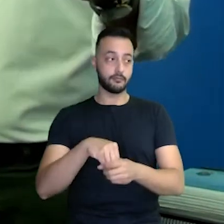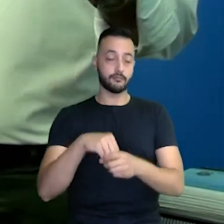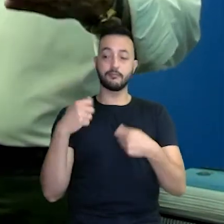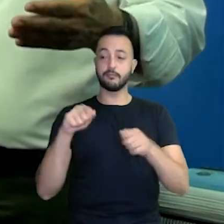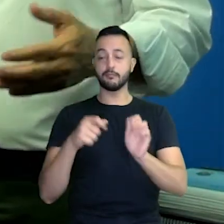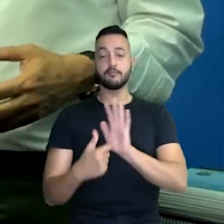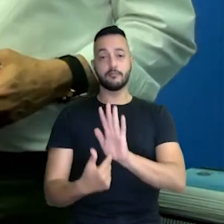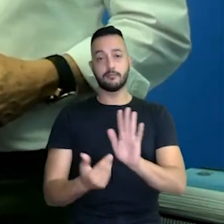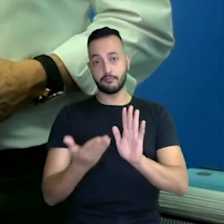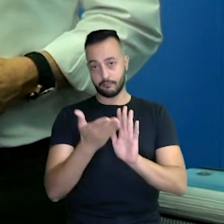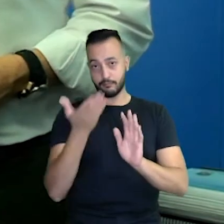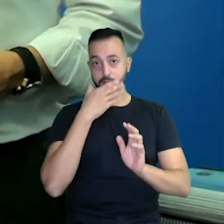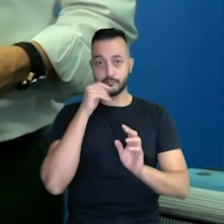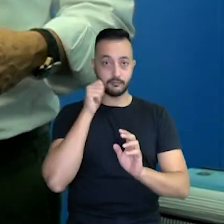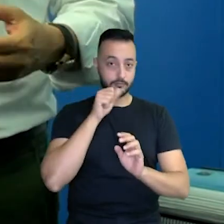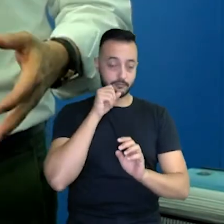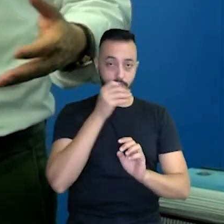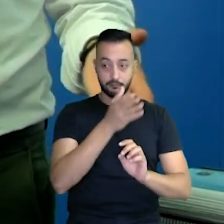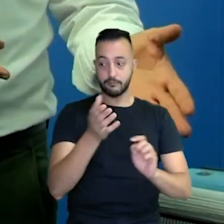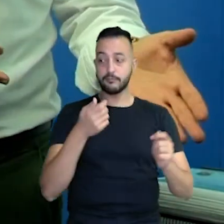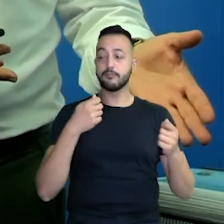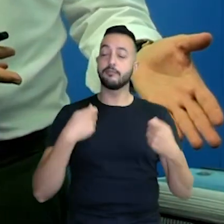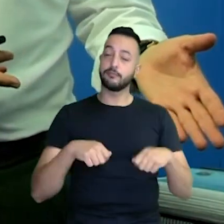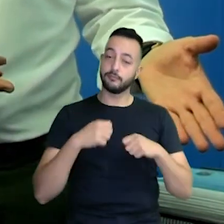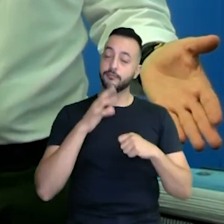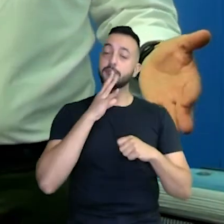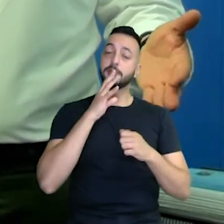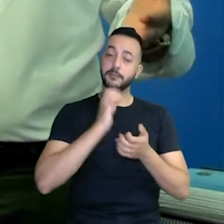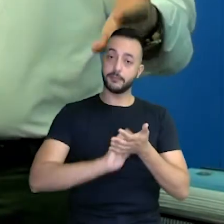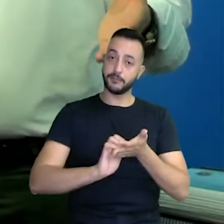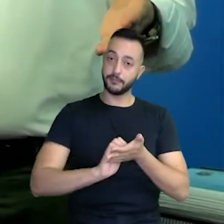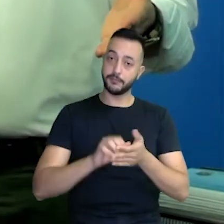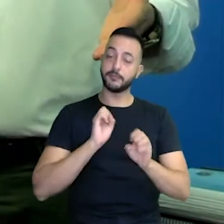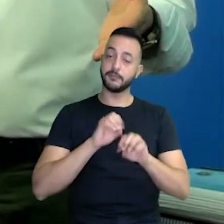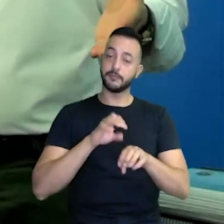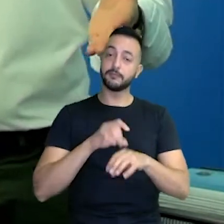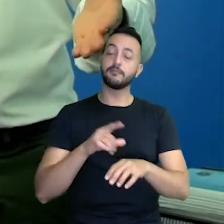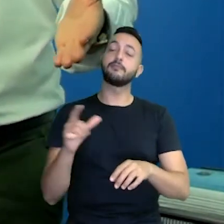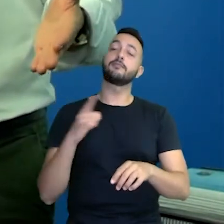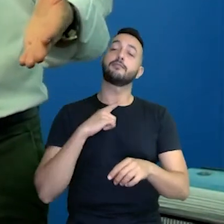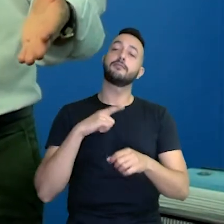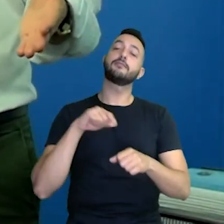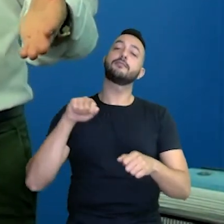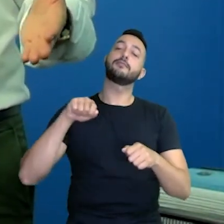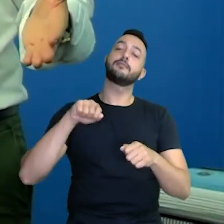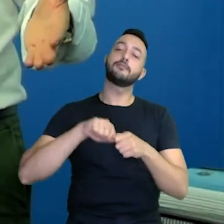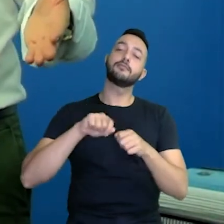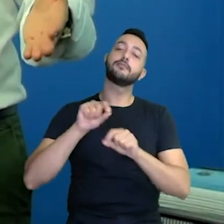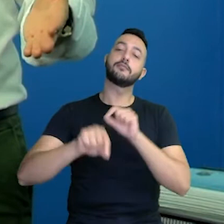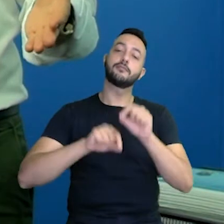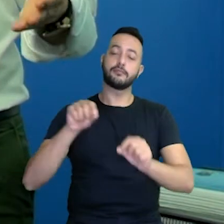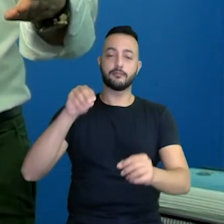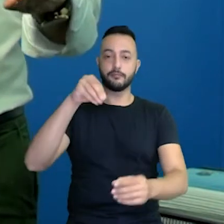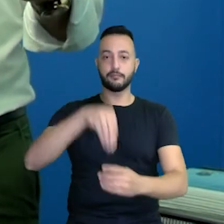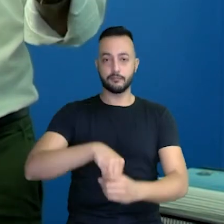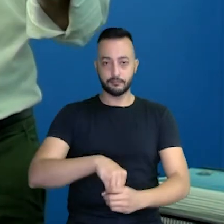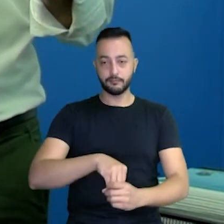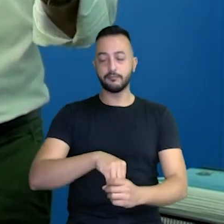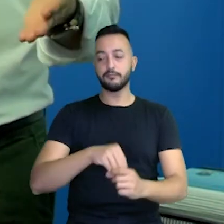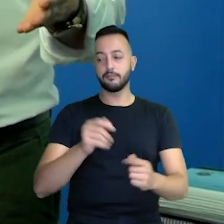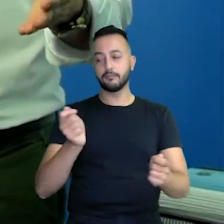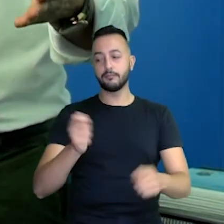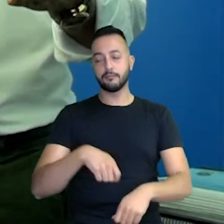para você, papai e mamãe, que é bom conhecer a Secretaria da Educação, que está sendo feita dentro dessa secretaria para que